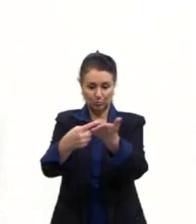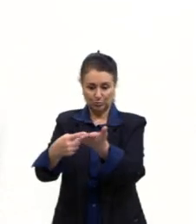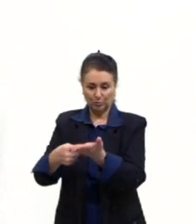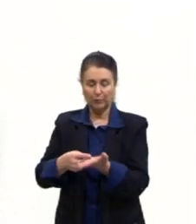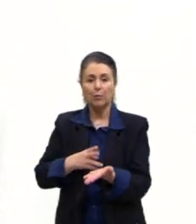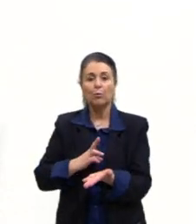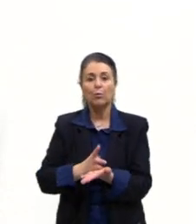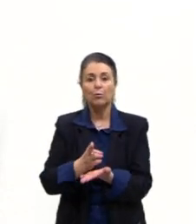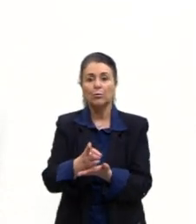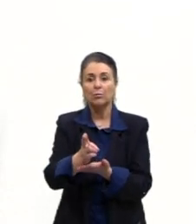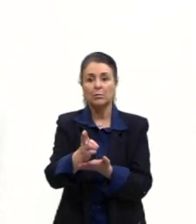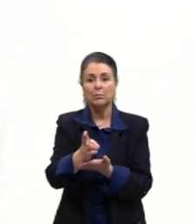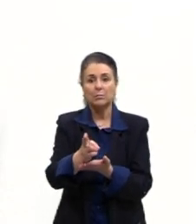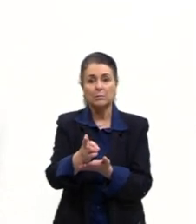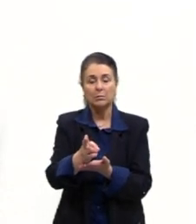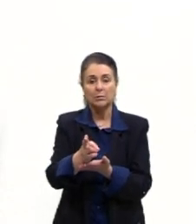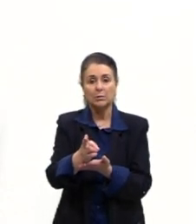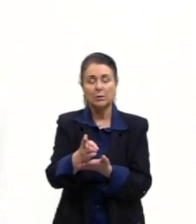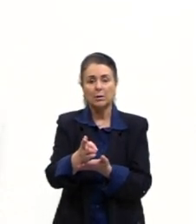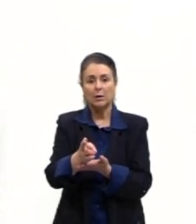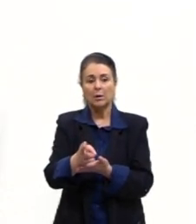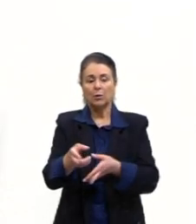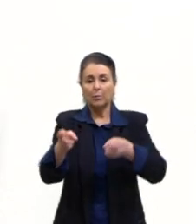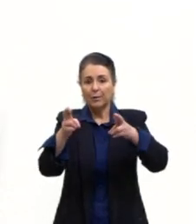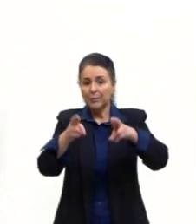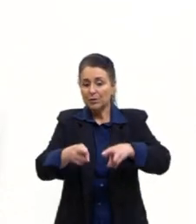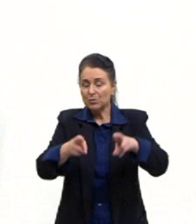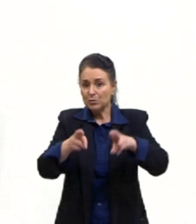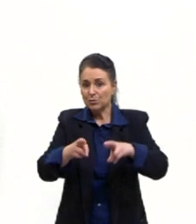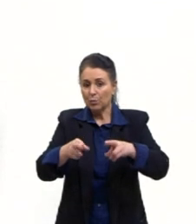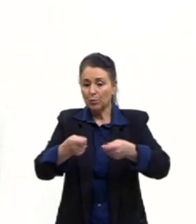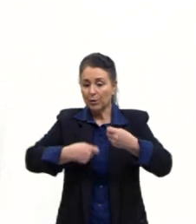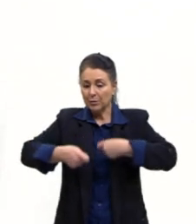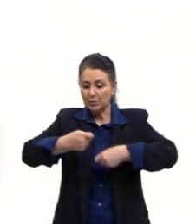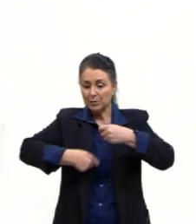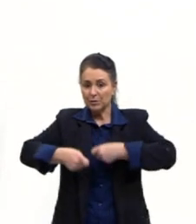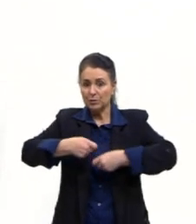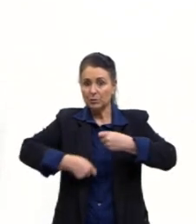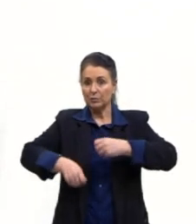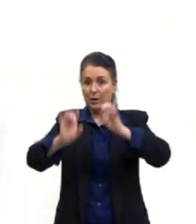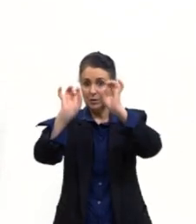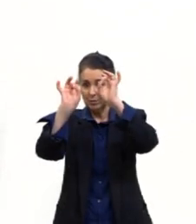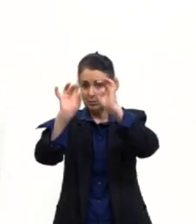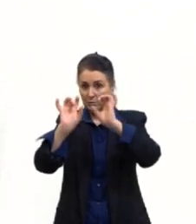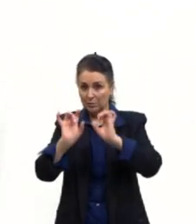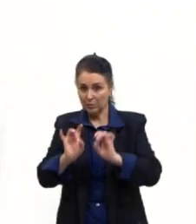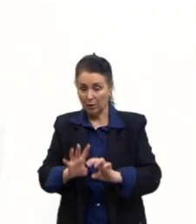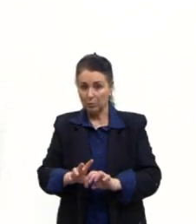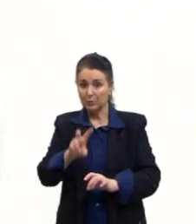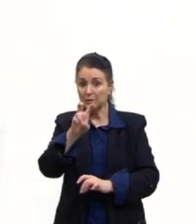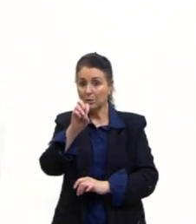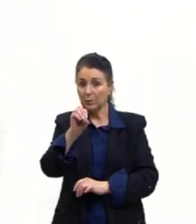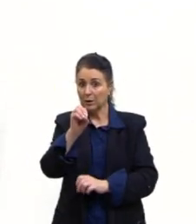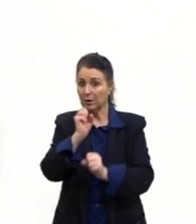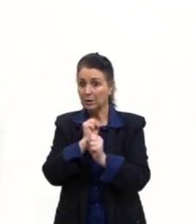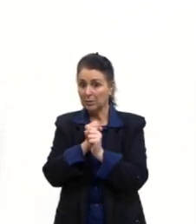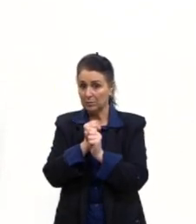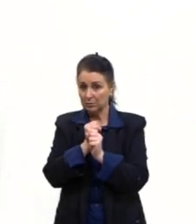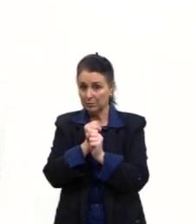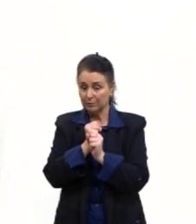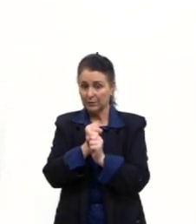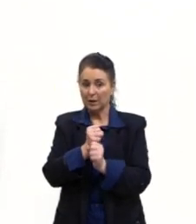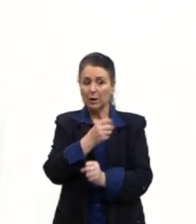continuarão como uma região administrativa especial por um período de 50 anos. Então,